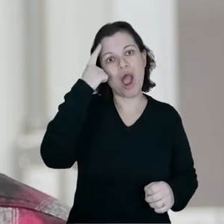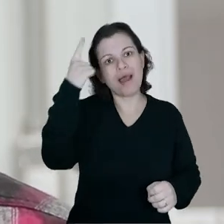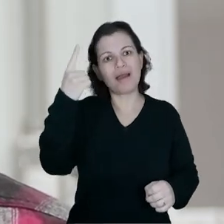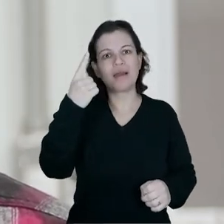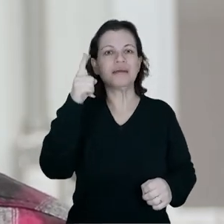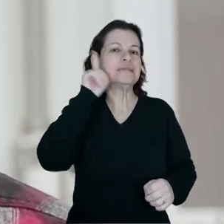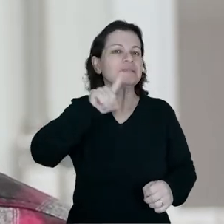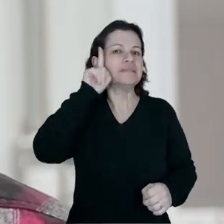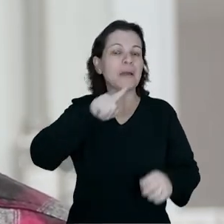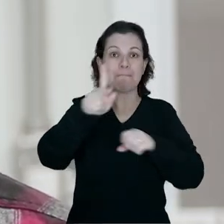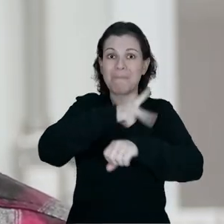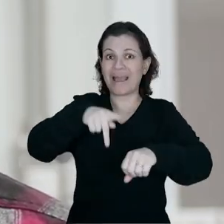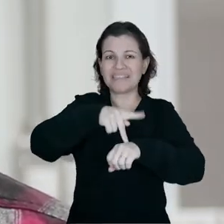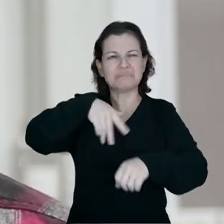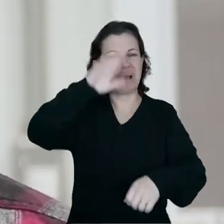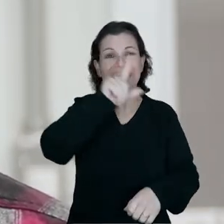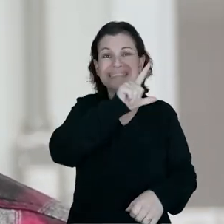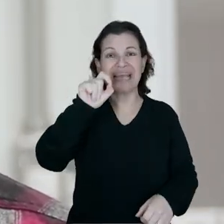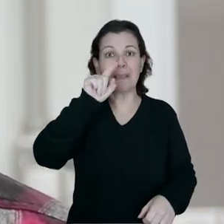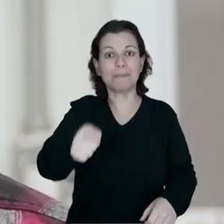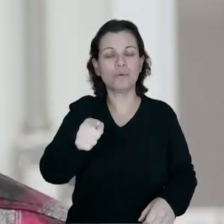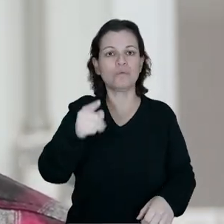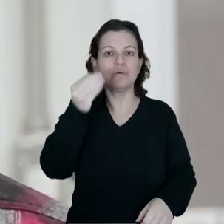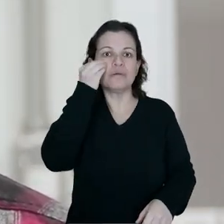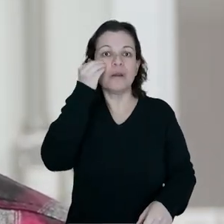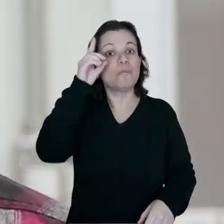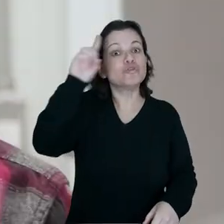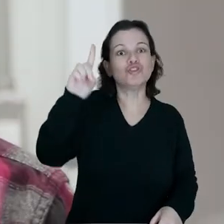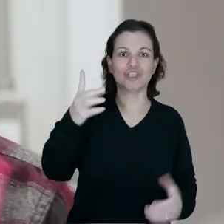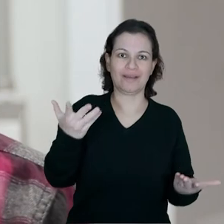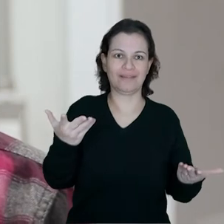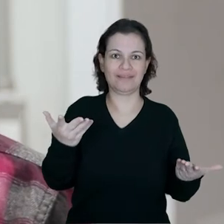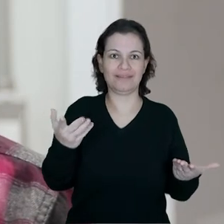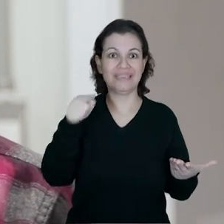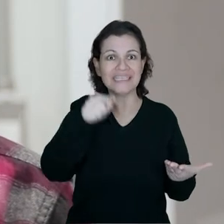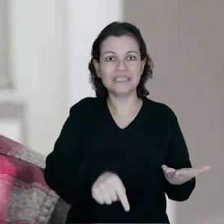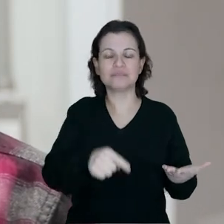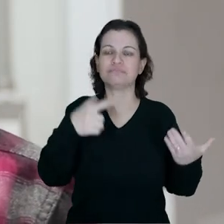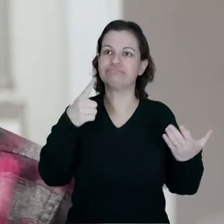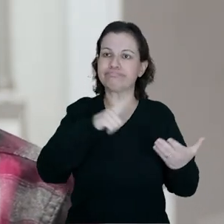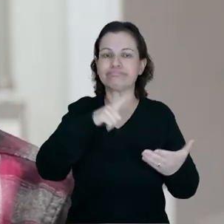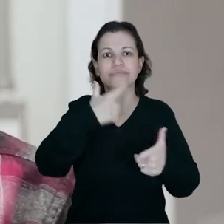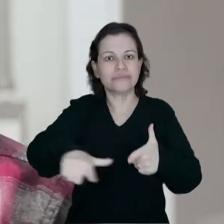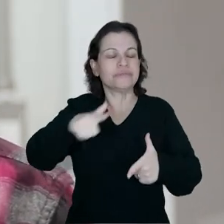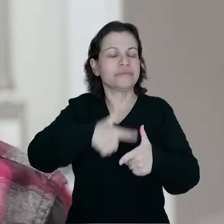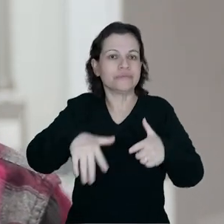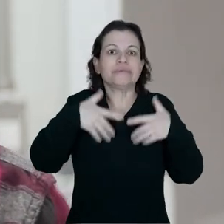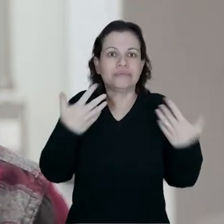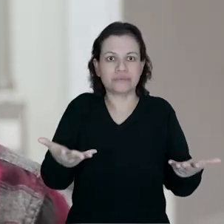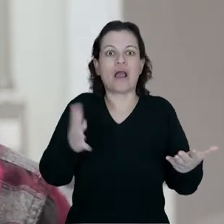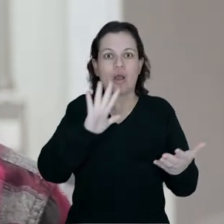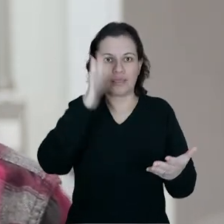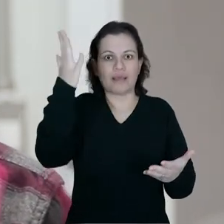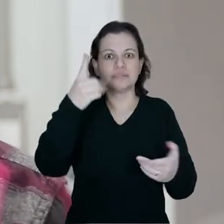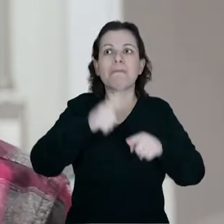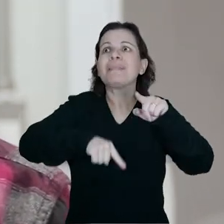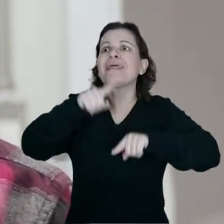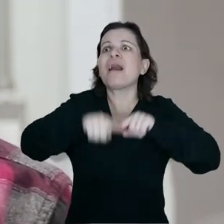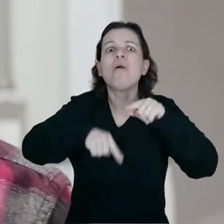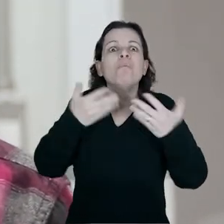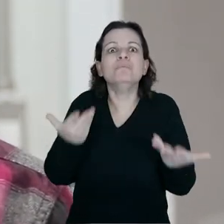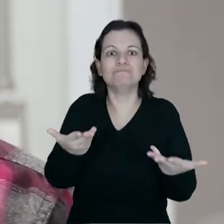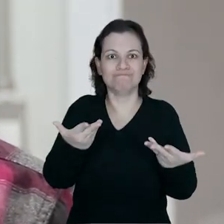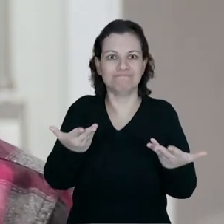para ter uma ideia, os Estados Unidos, por exemplo, faz mais de 100 mil testes por dia e isso gera um grande problema. Esses